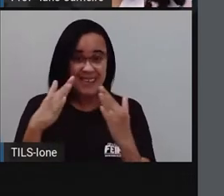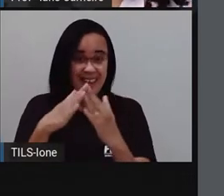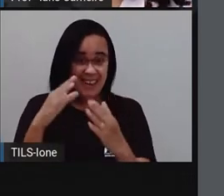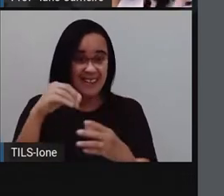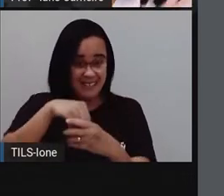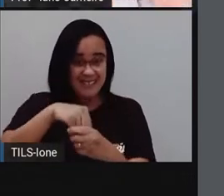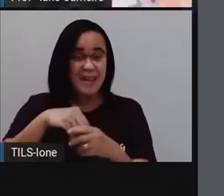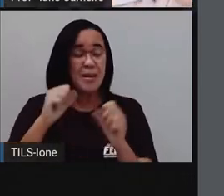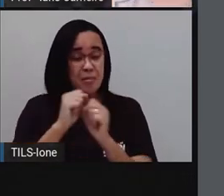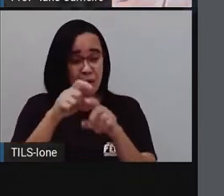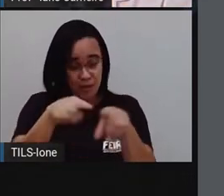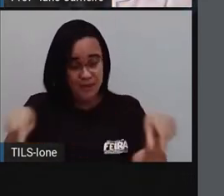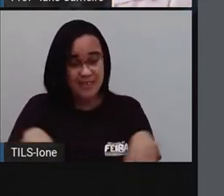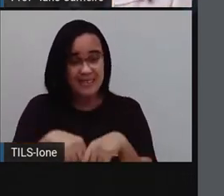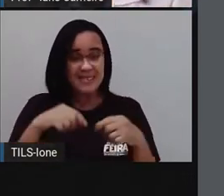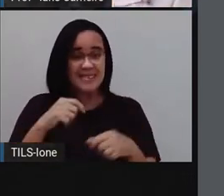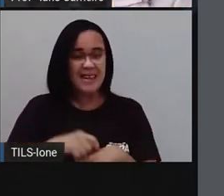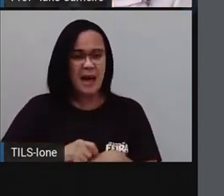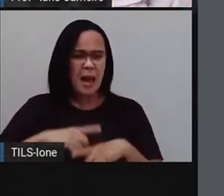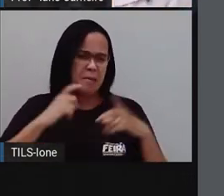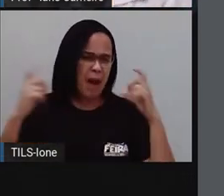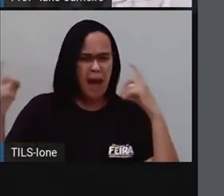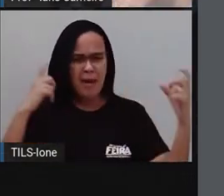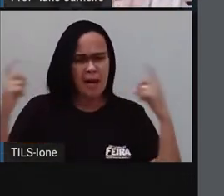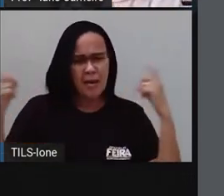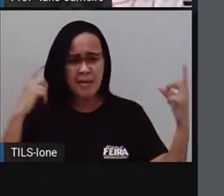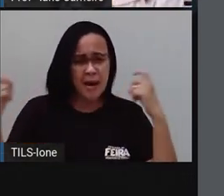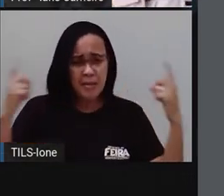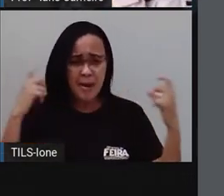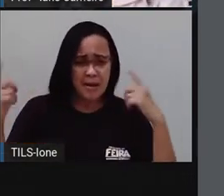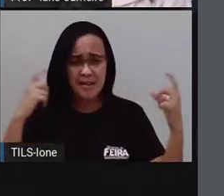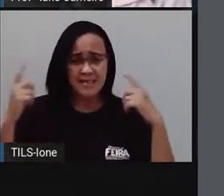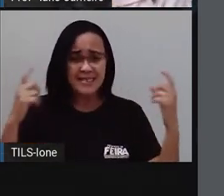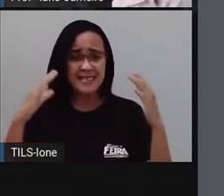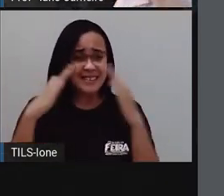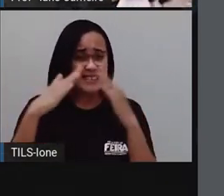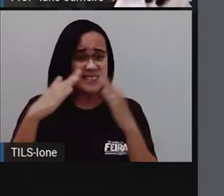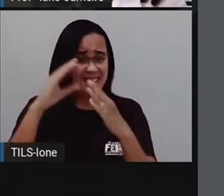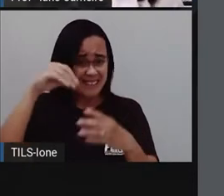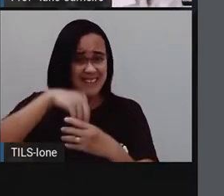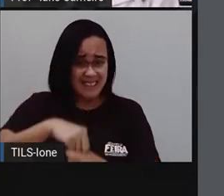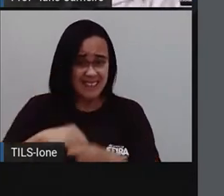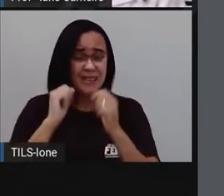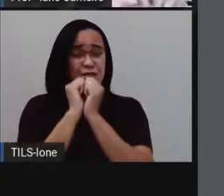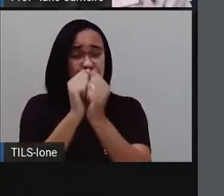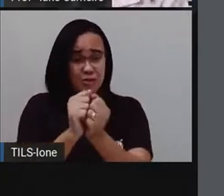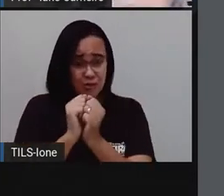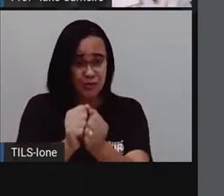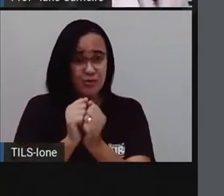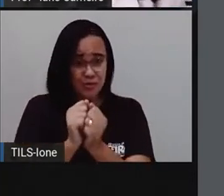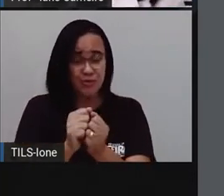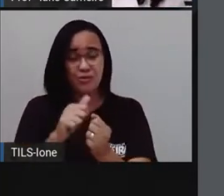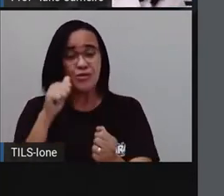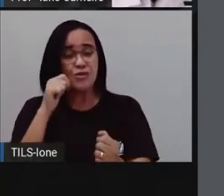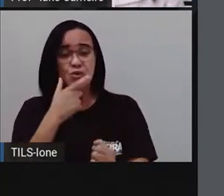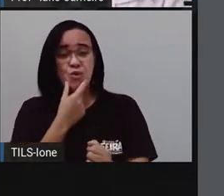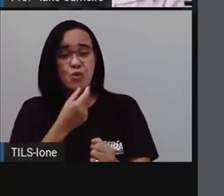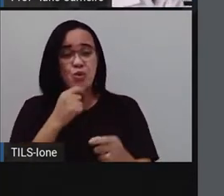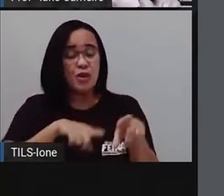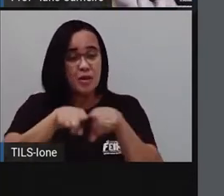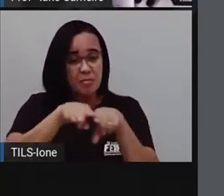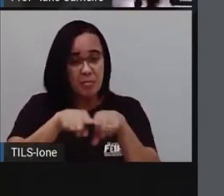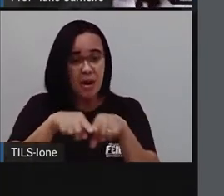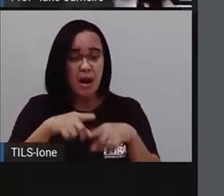na sala agora aquela barulheira de araras. Quem estiver em casa, tiver um irmãozinho, um priminho, faz aí junto todo mundo